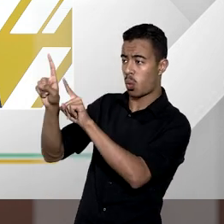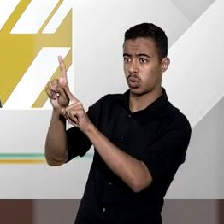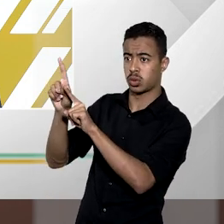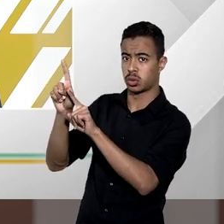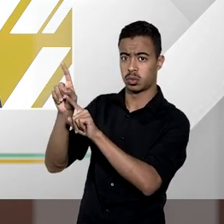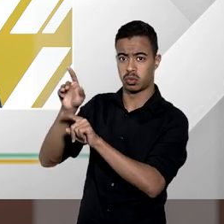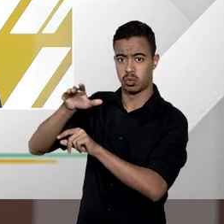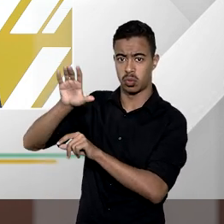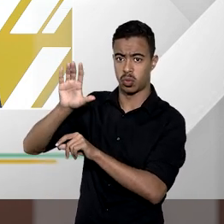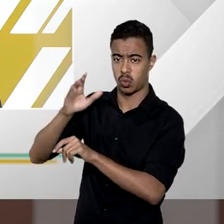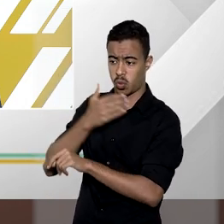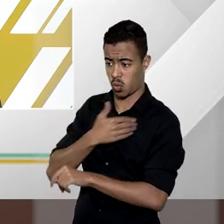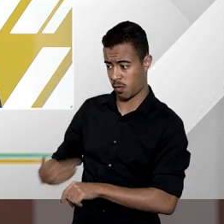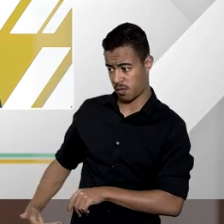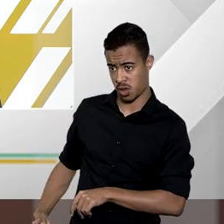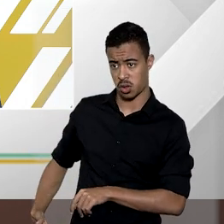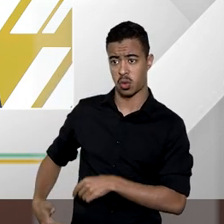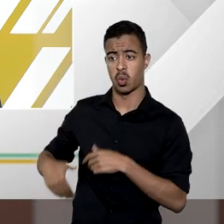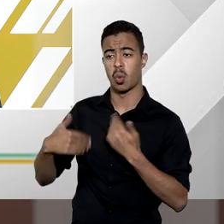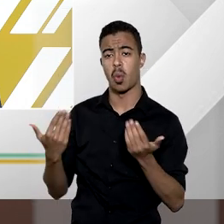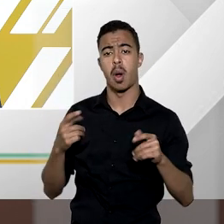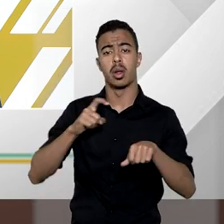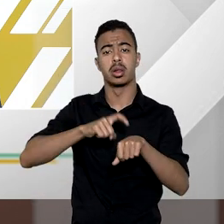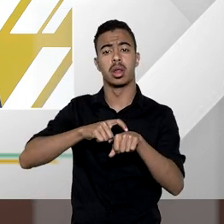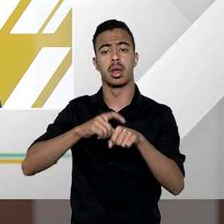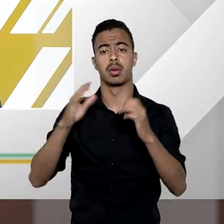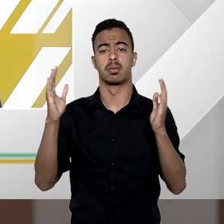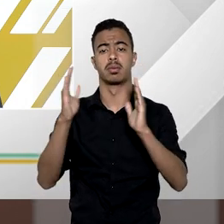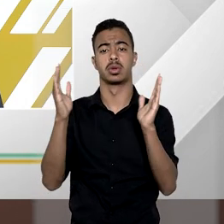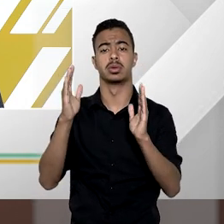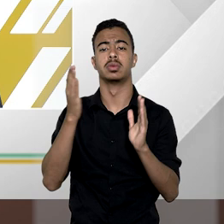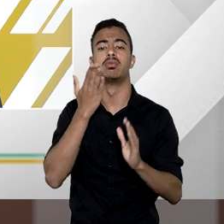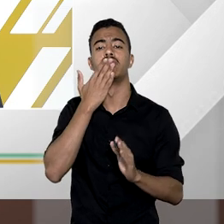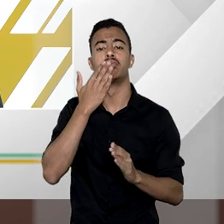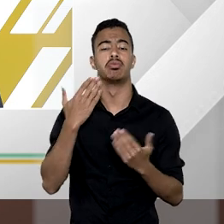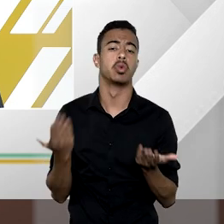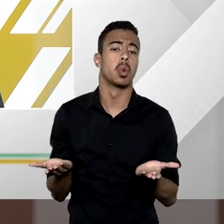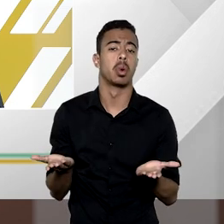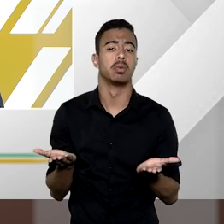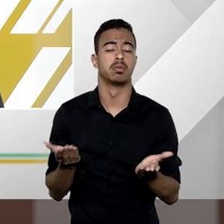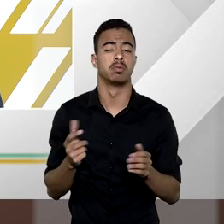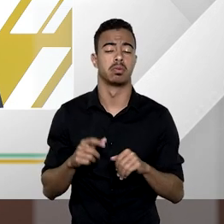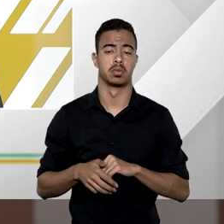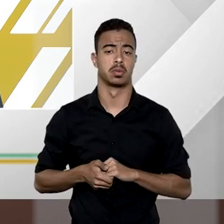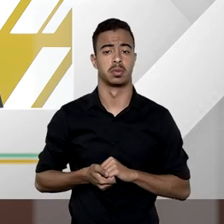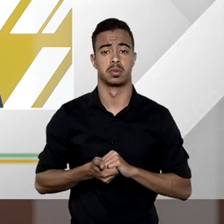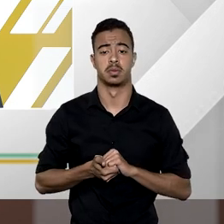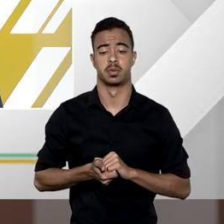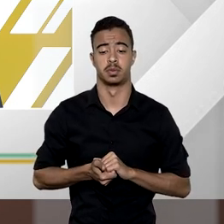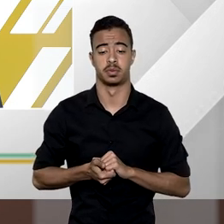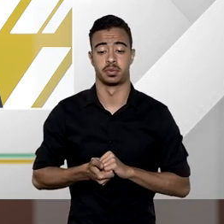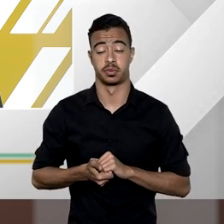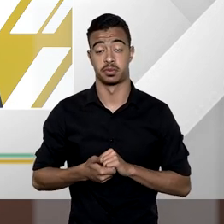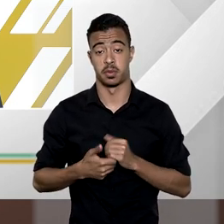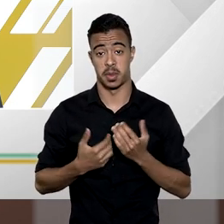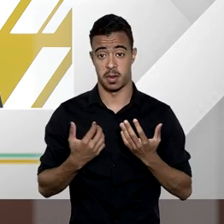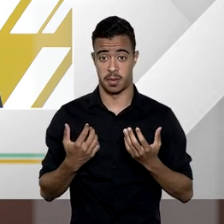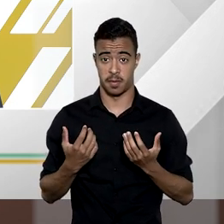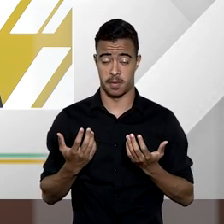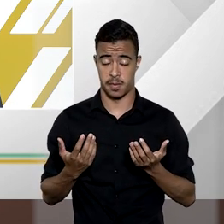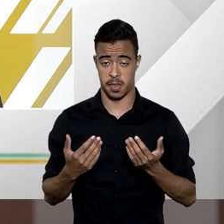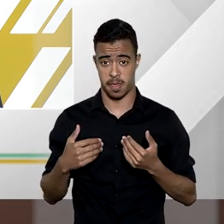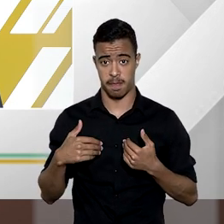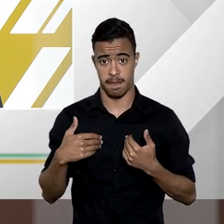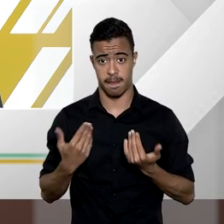correto e qual o prazo prescricional para esse tipo de demanda vamos